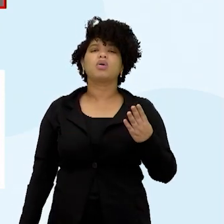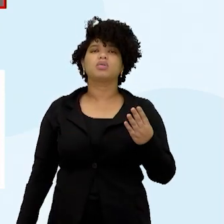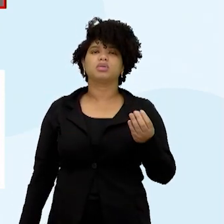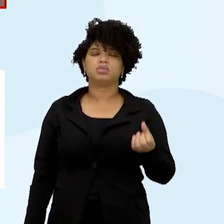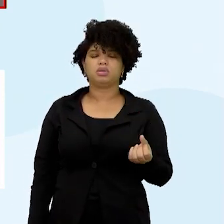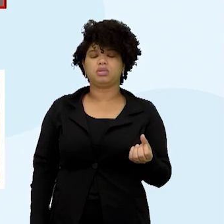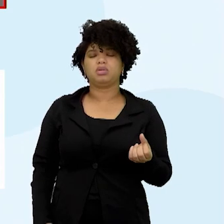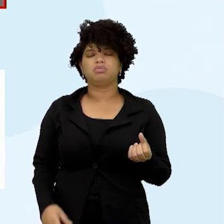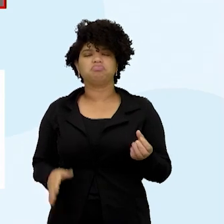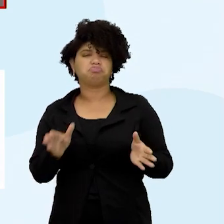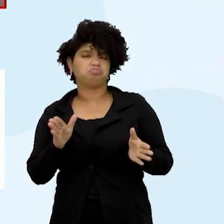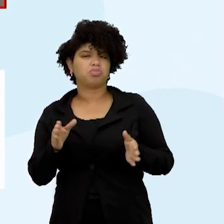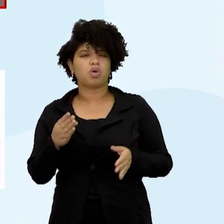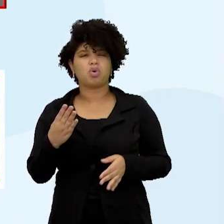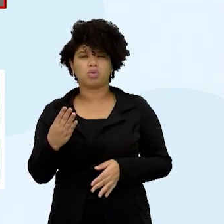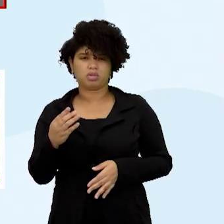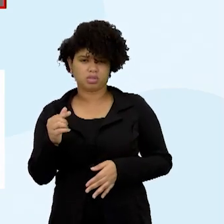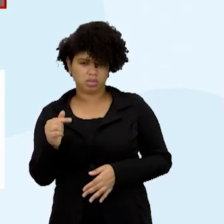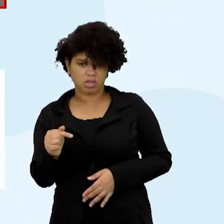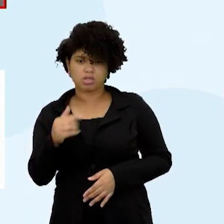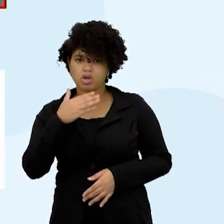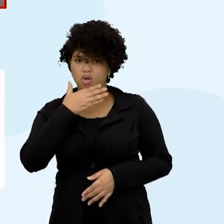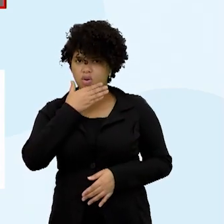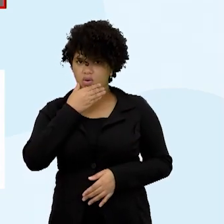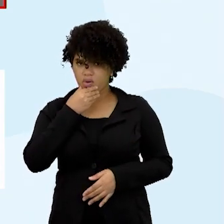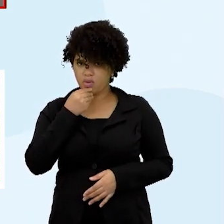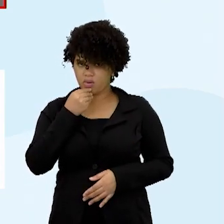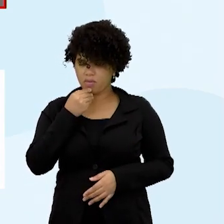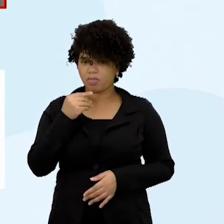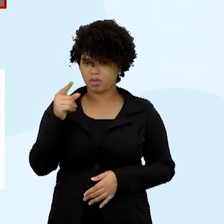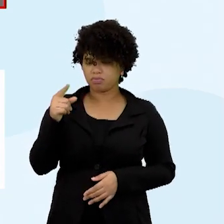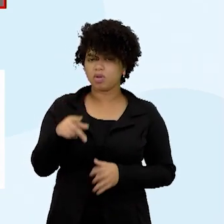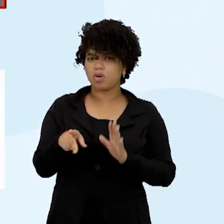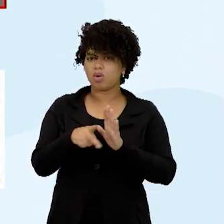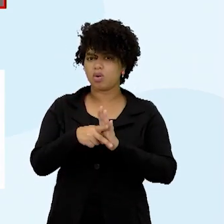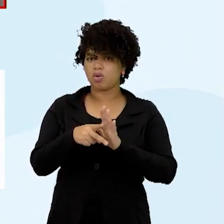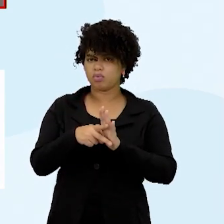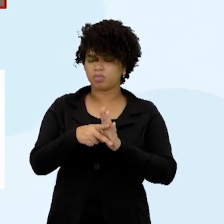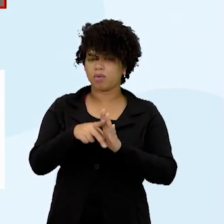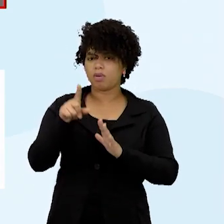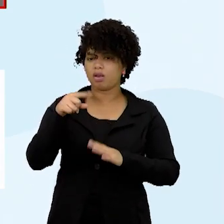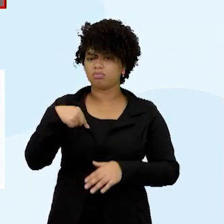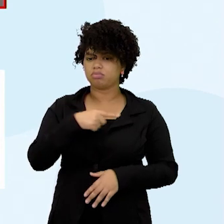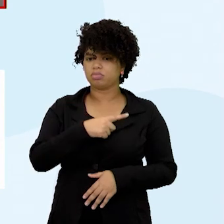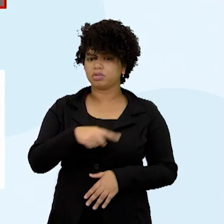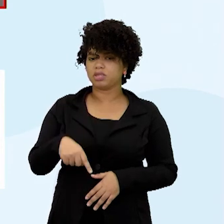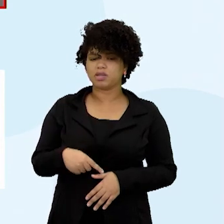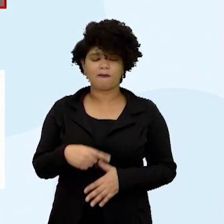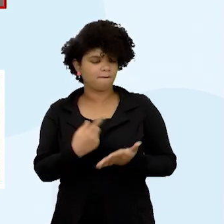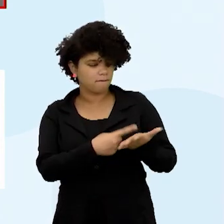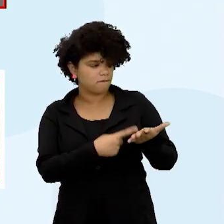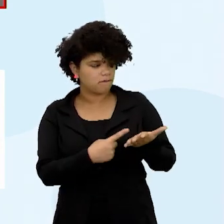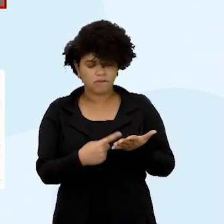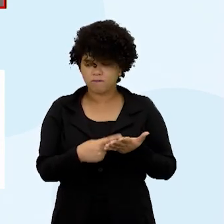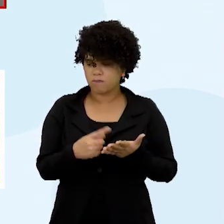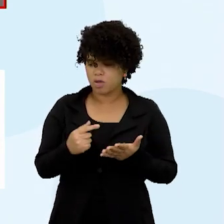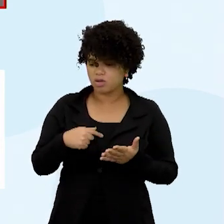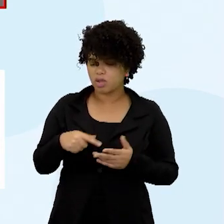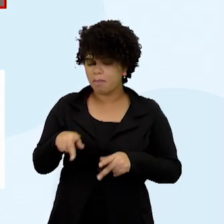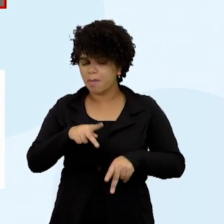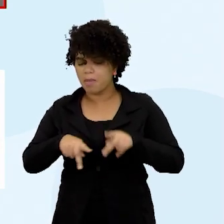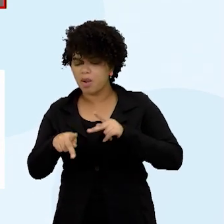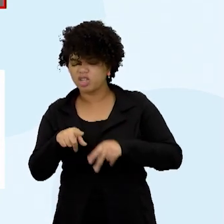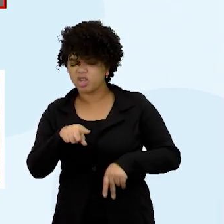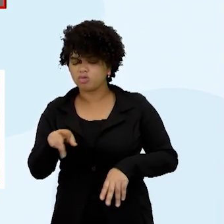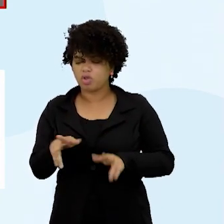exércitos camponeses, liderados por Mao Tse Tung, cercam as cidades gradativamente, se articulam com as populações